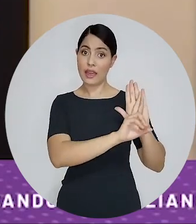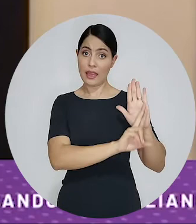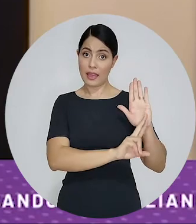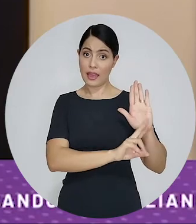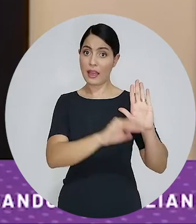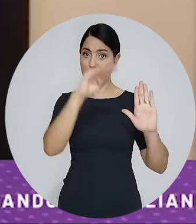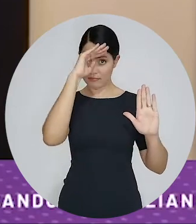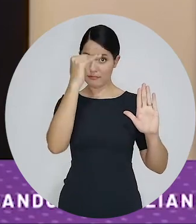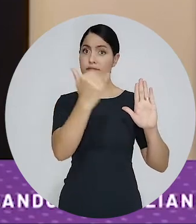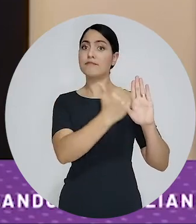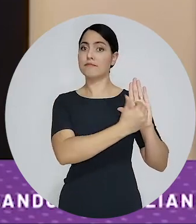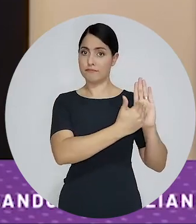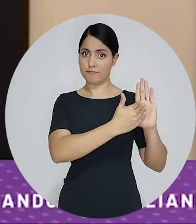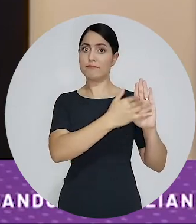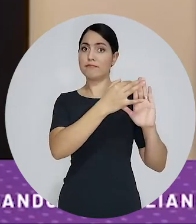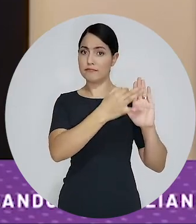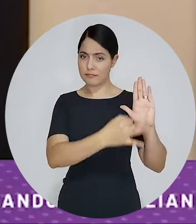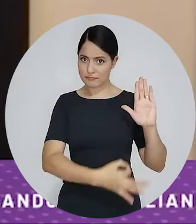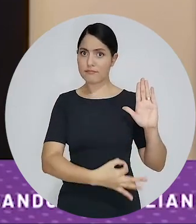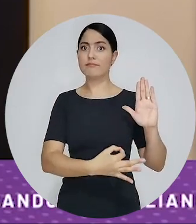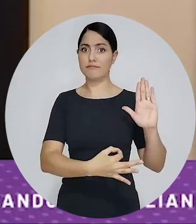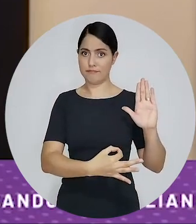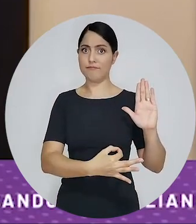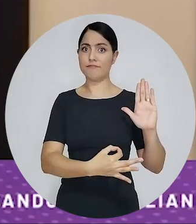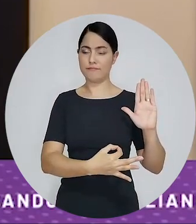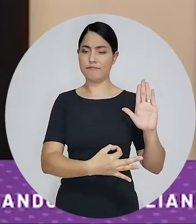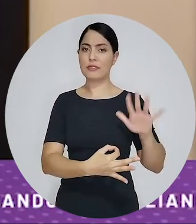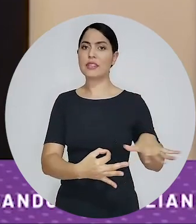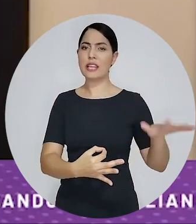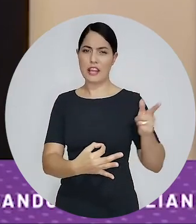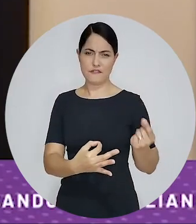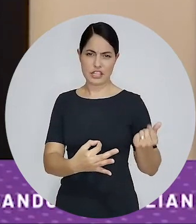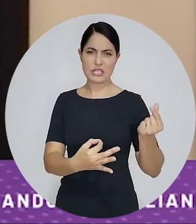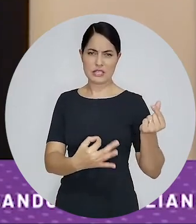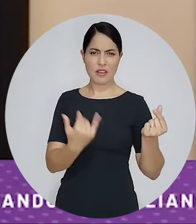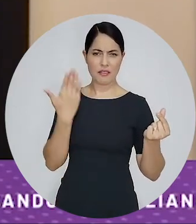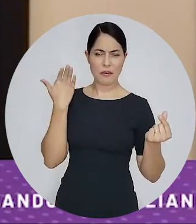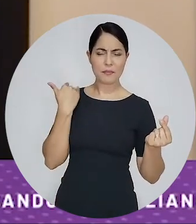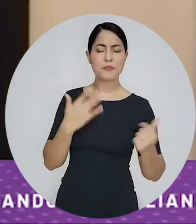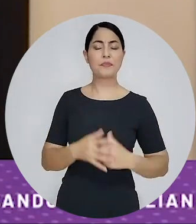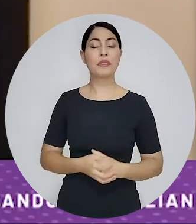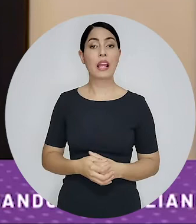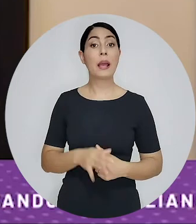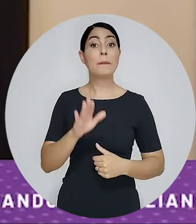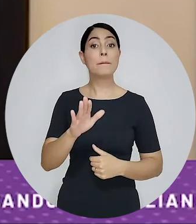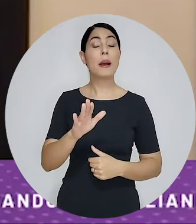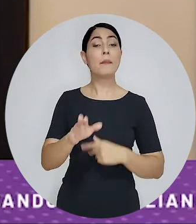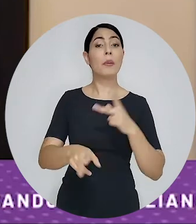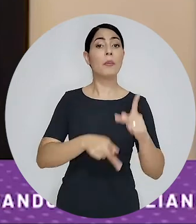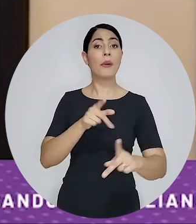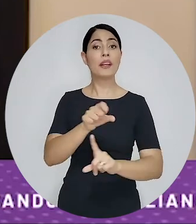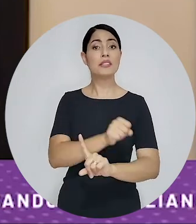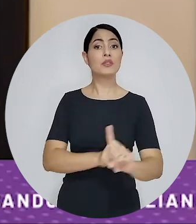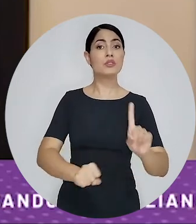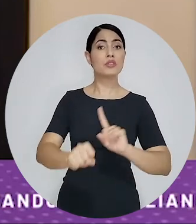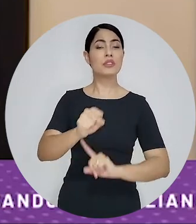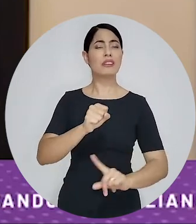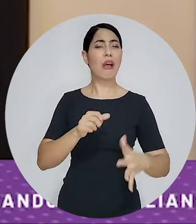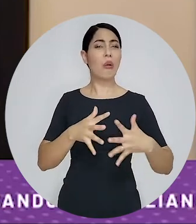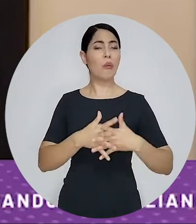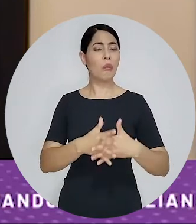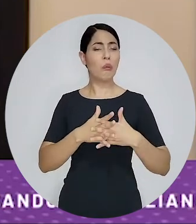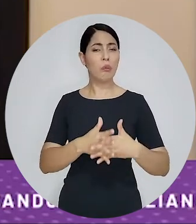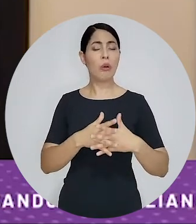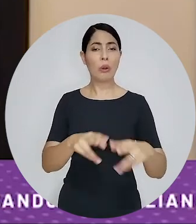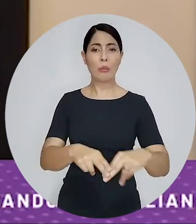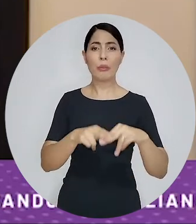começou daí de cumprimento das regras regulatórias principalmente no setor financeiro. Só que a sociedade foi ficando cada vez